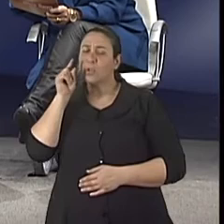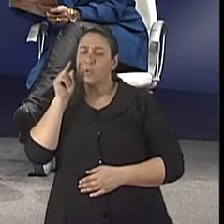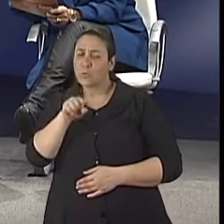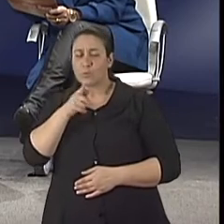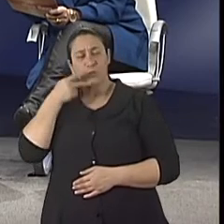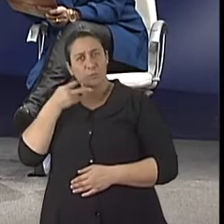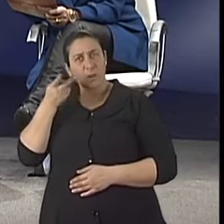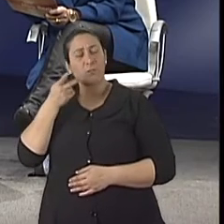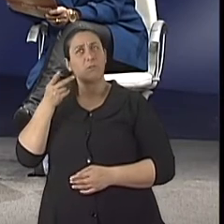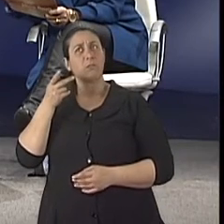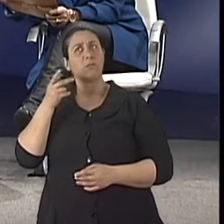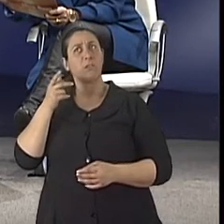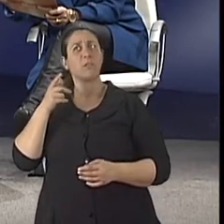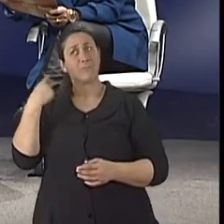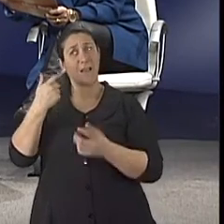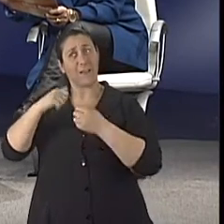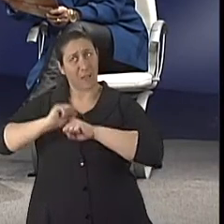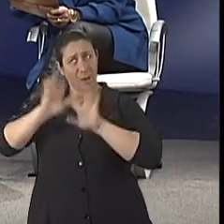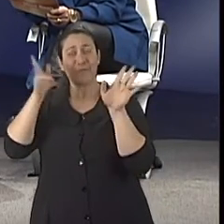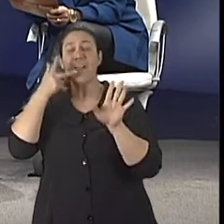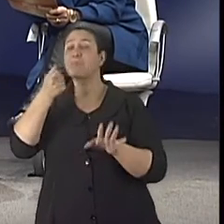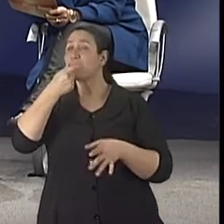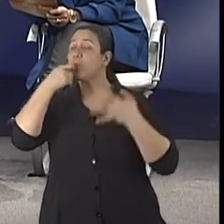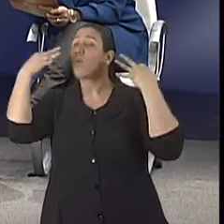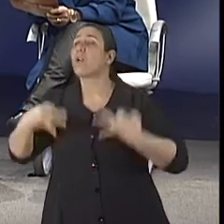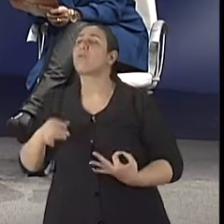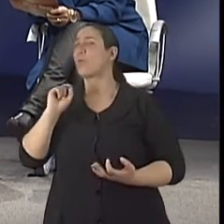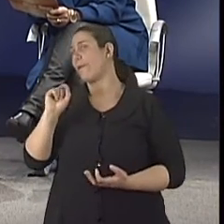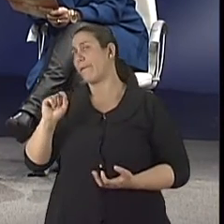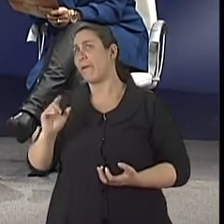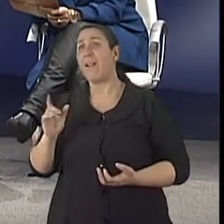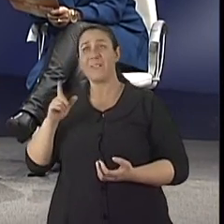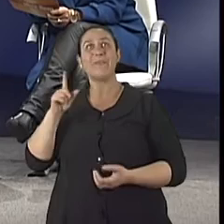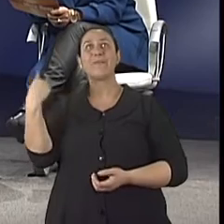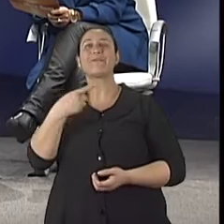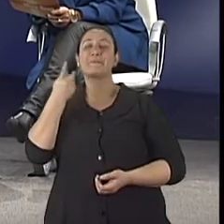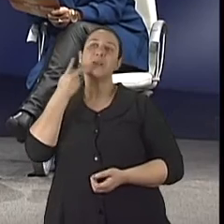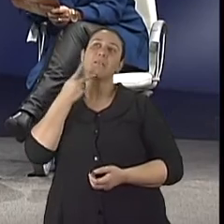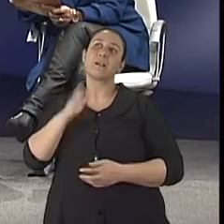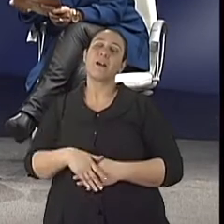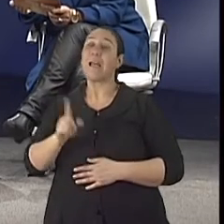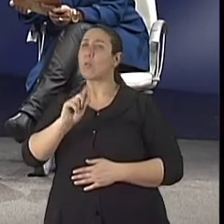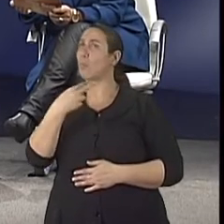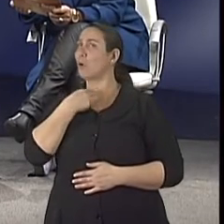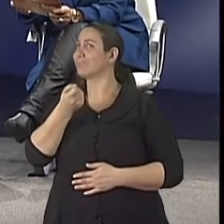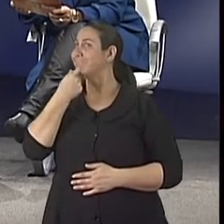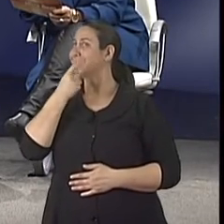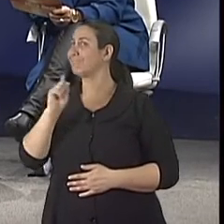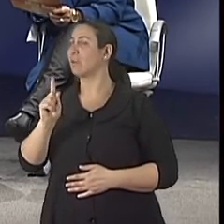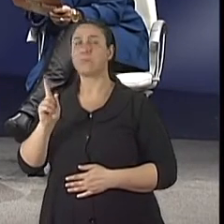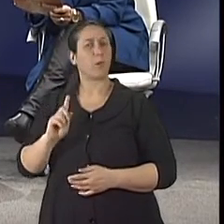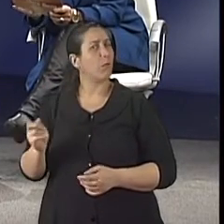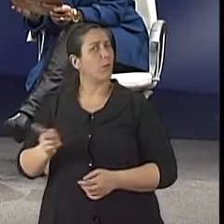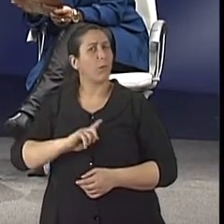correto, a gente aqui, que fique claro já agora, a gente não está falando de não tomar medicamentos. Pelo